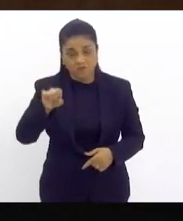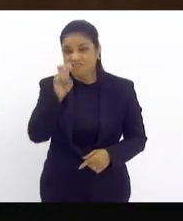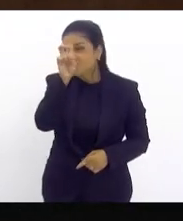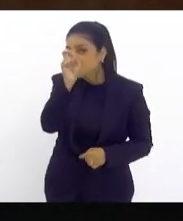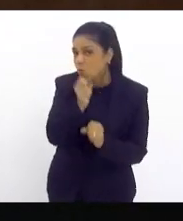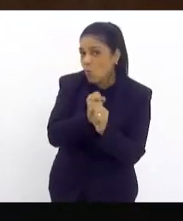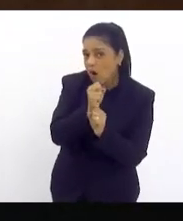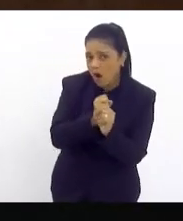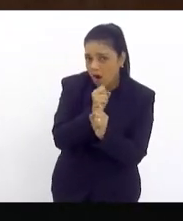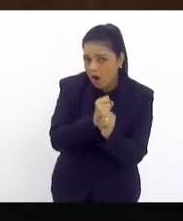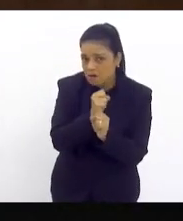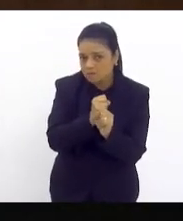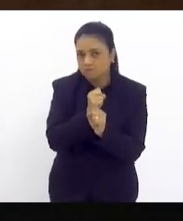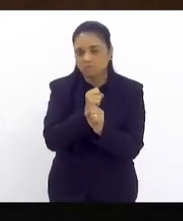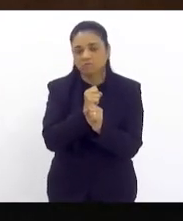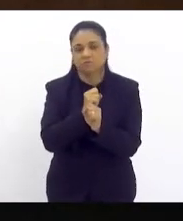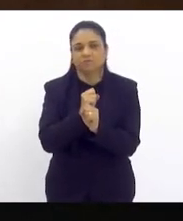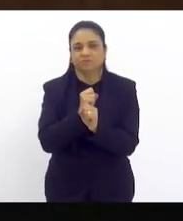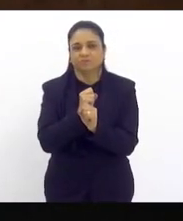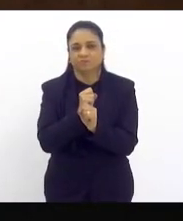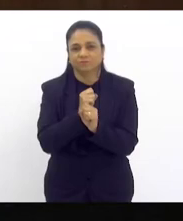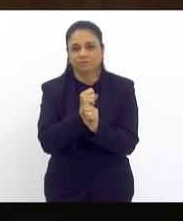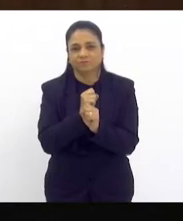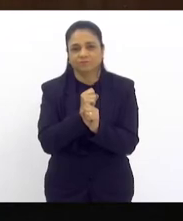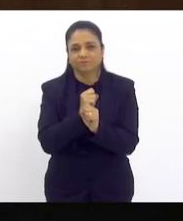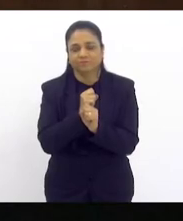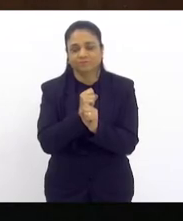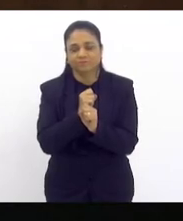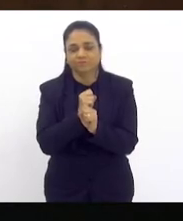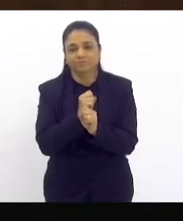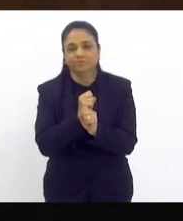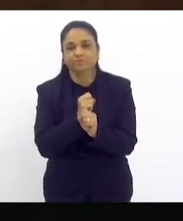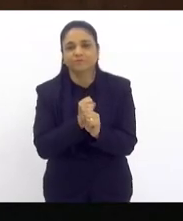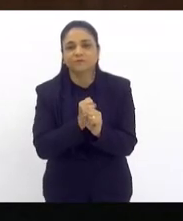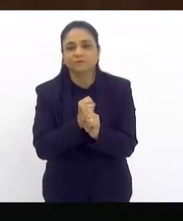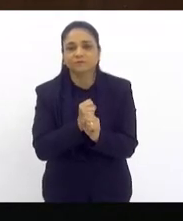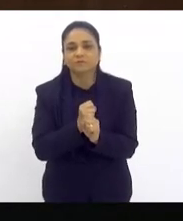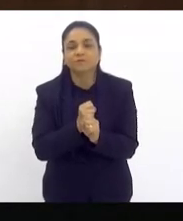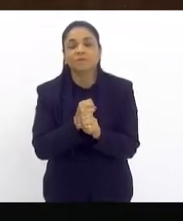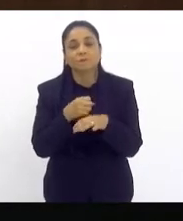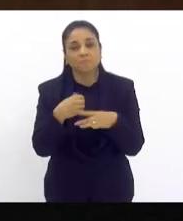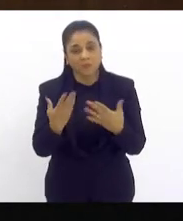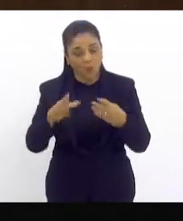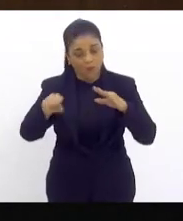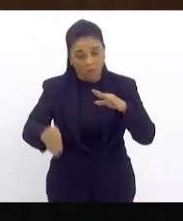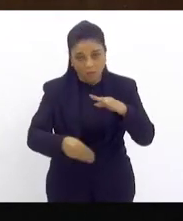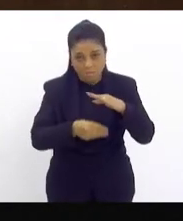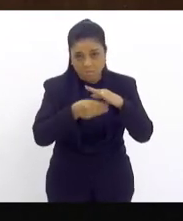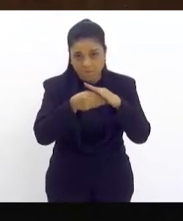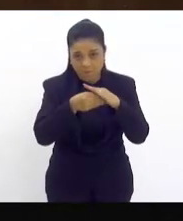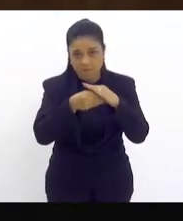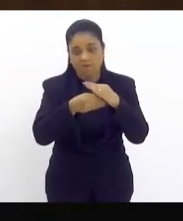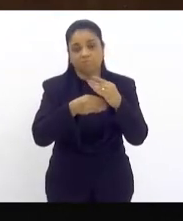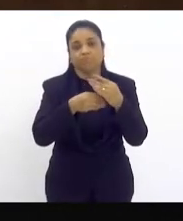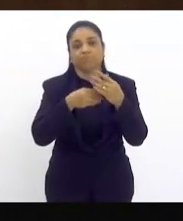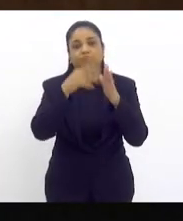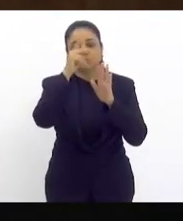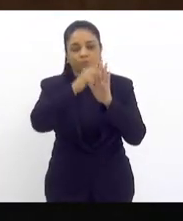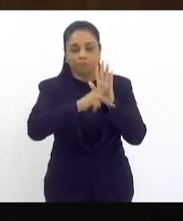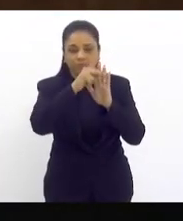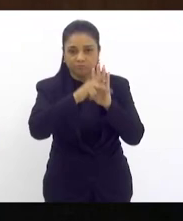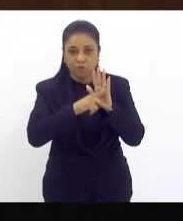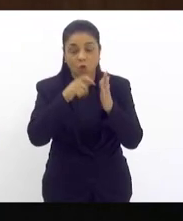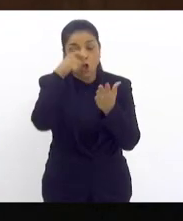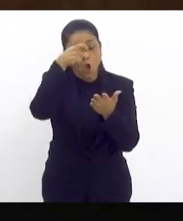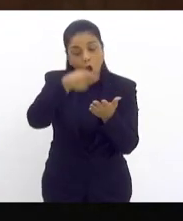de vossa autoria. A emenda do projeto diz, torna